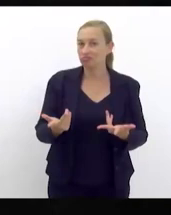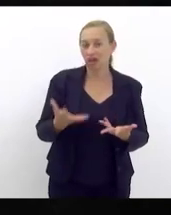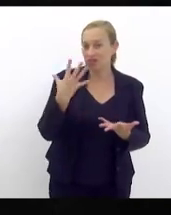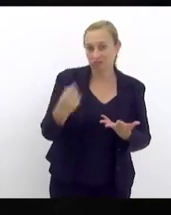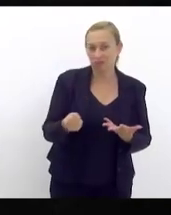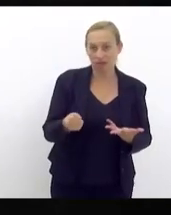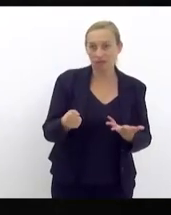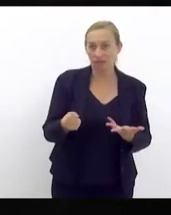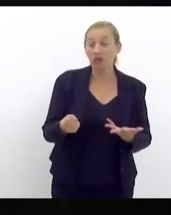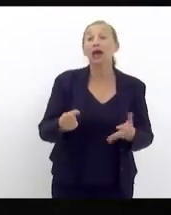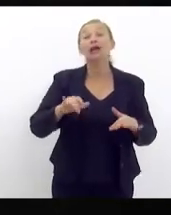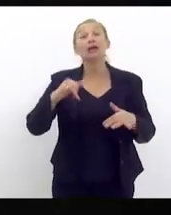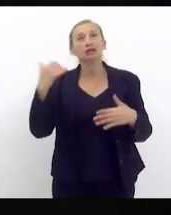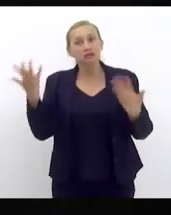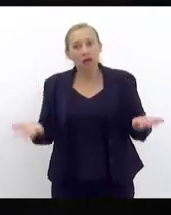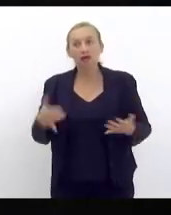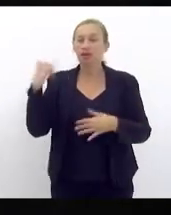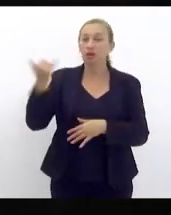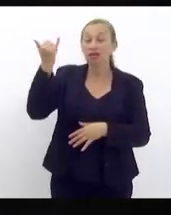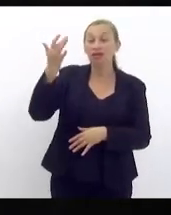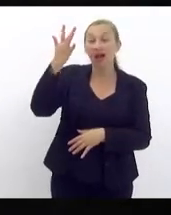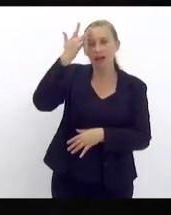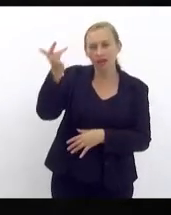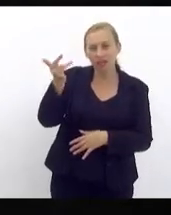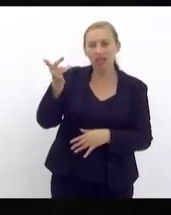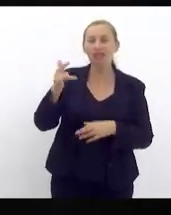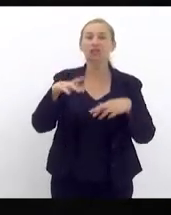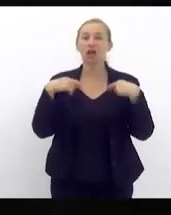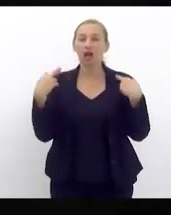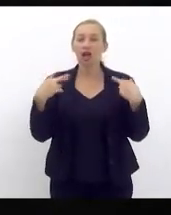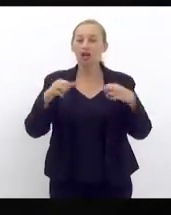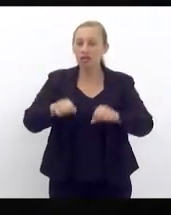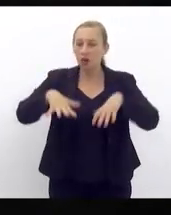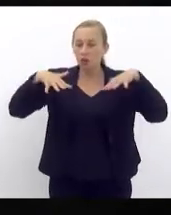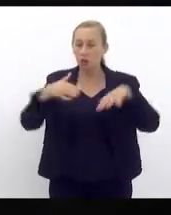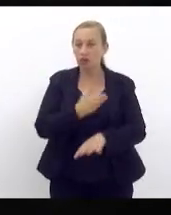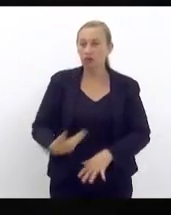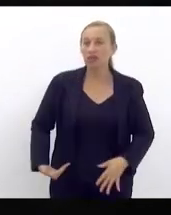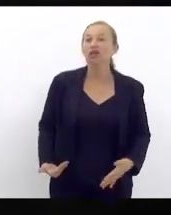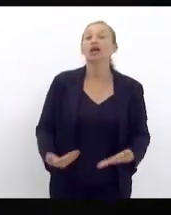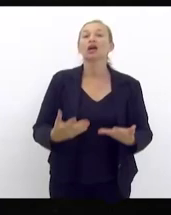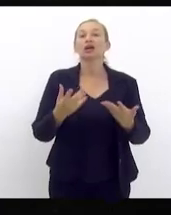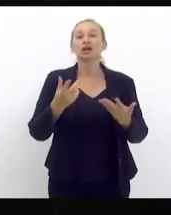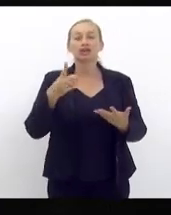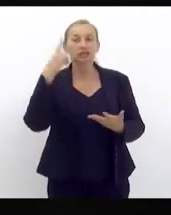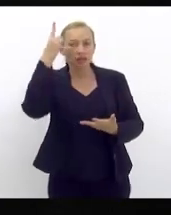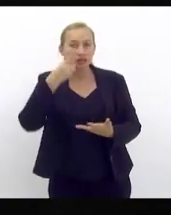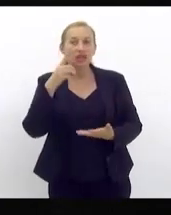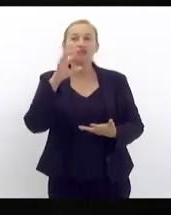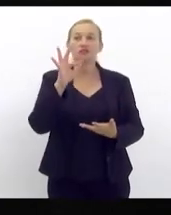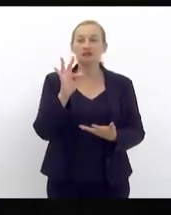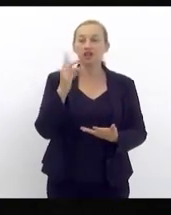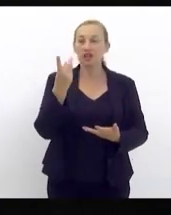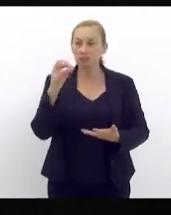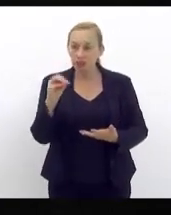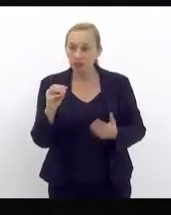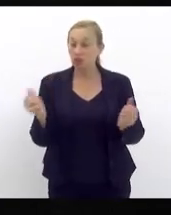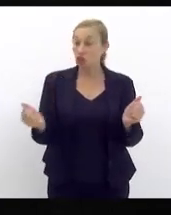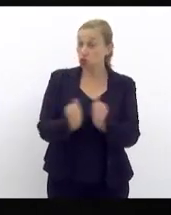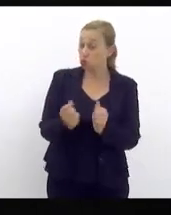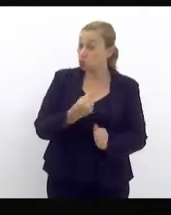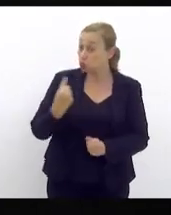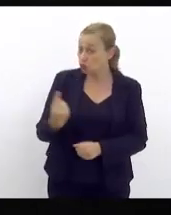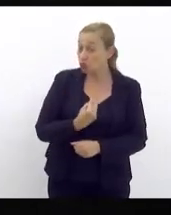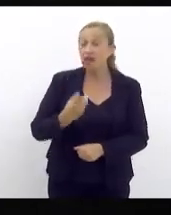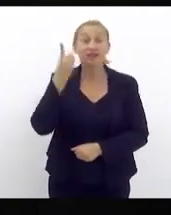é importantíssimo amanhã essa audiência pública espero que o nobre deputado Filipinho esteja presente que participe conosco